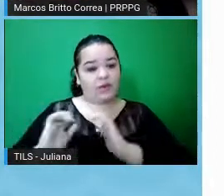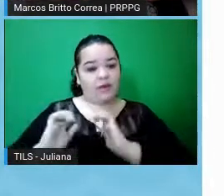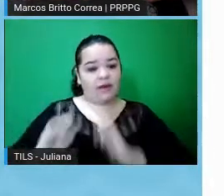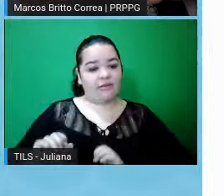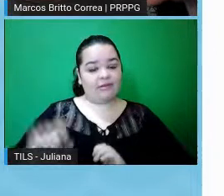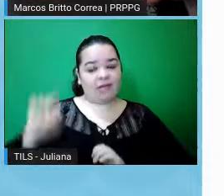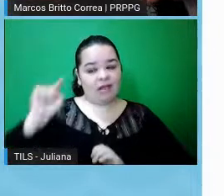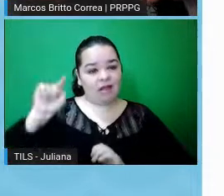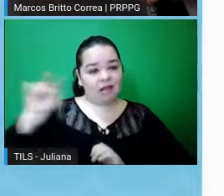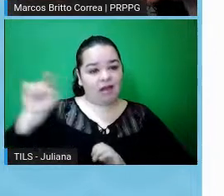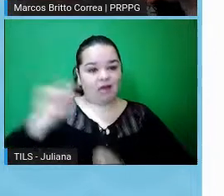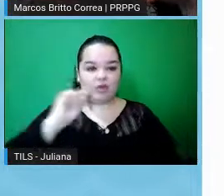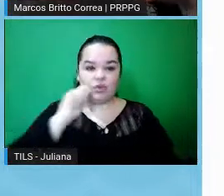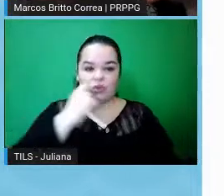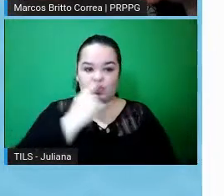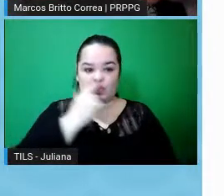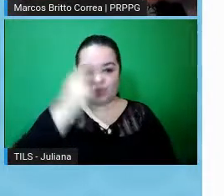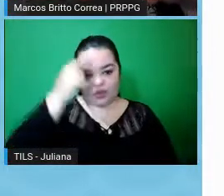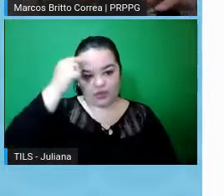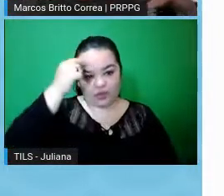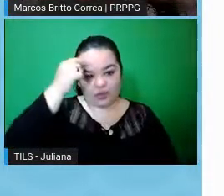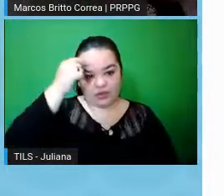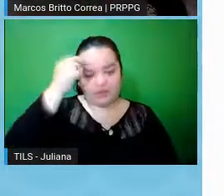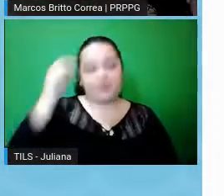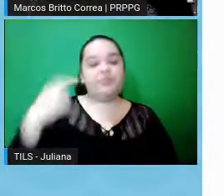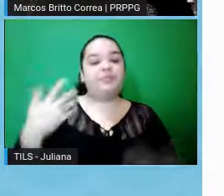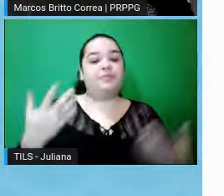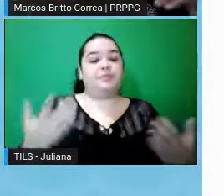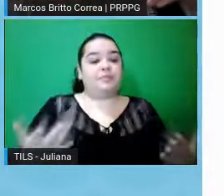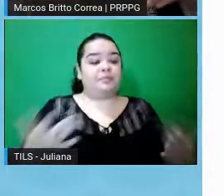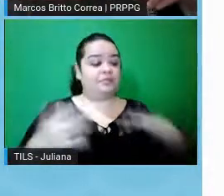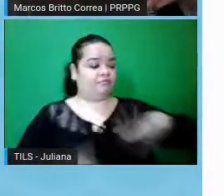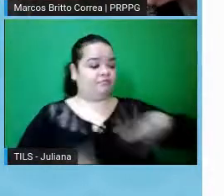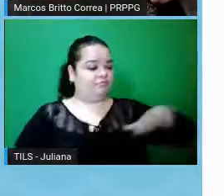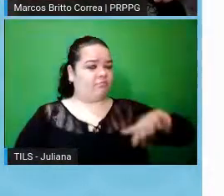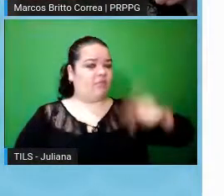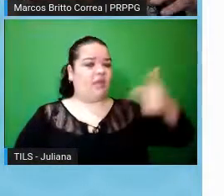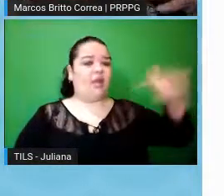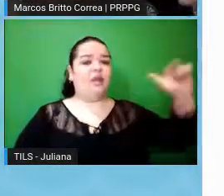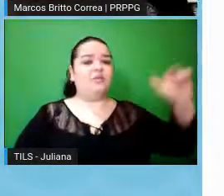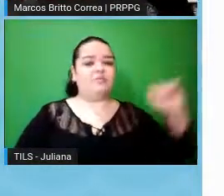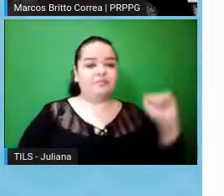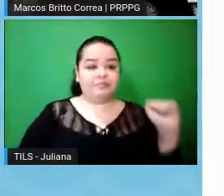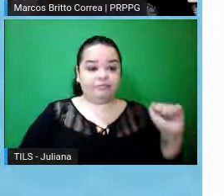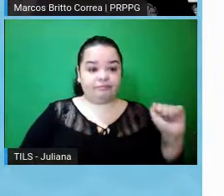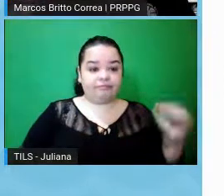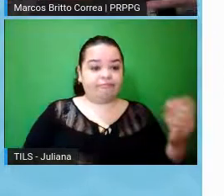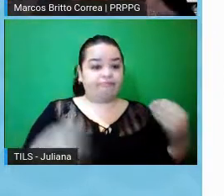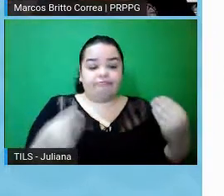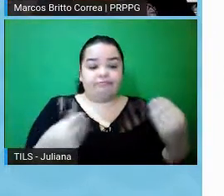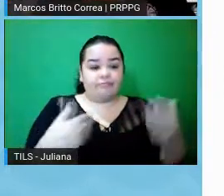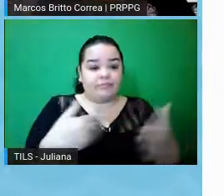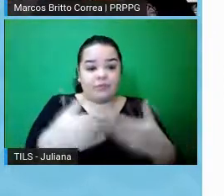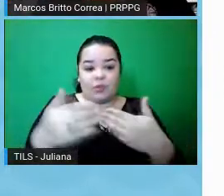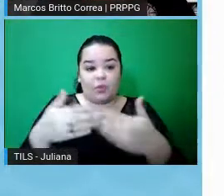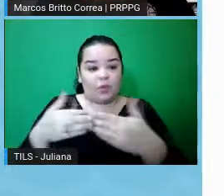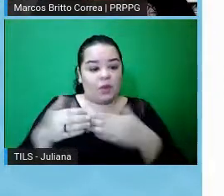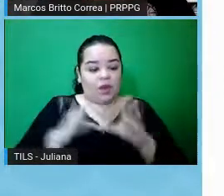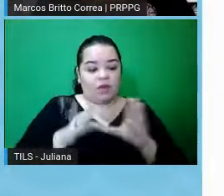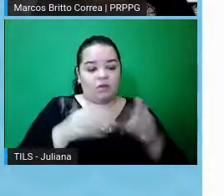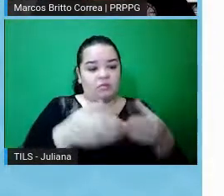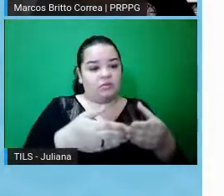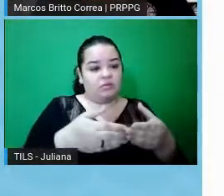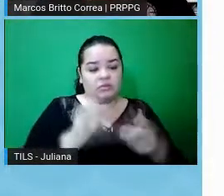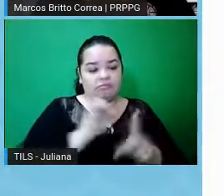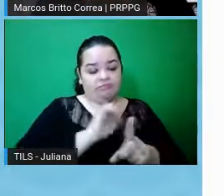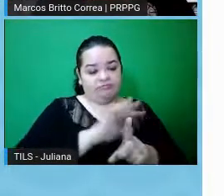tá, mas os projetos que são de áreas outras, tá, eles podem ir para qualquer comitê de ética em pesquisa da